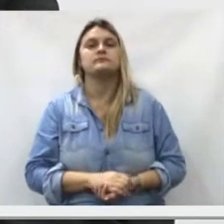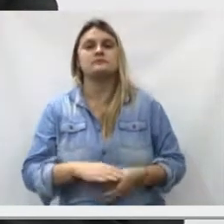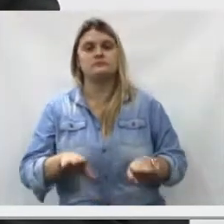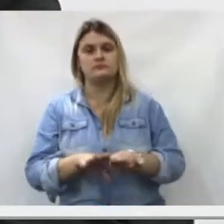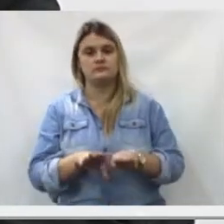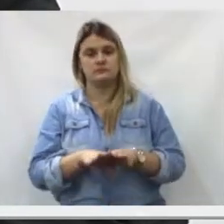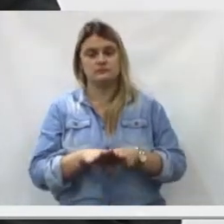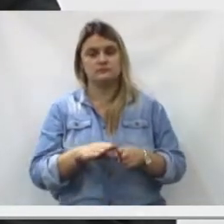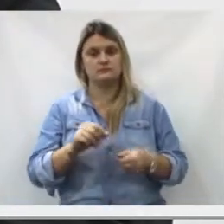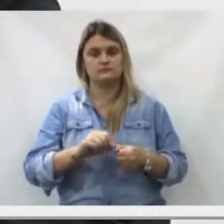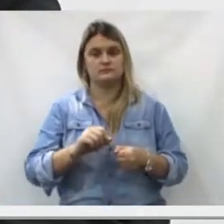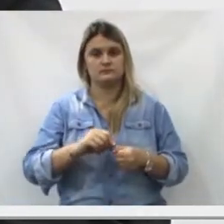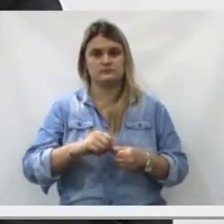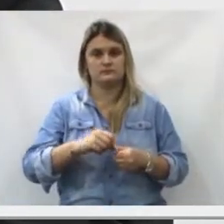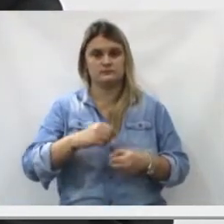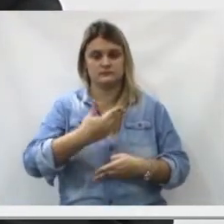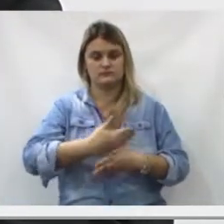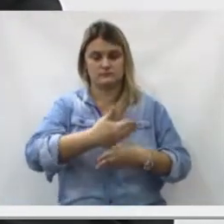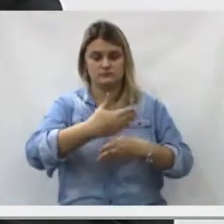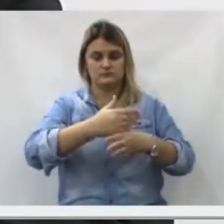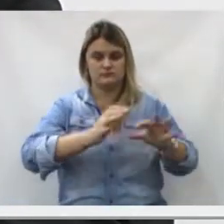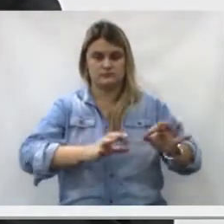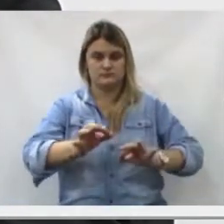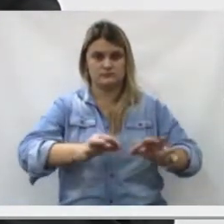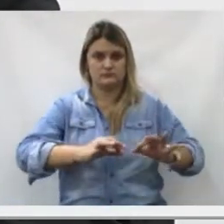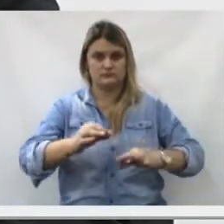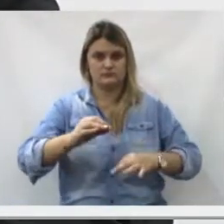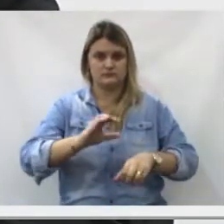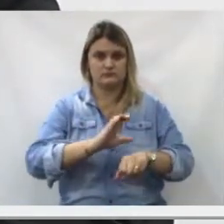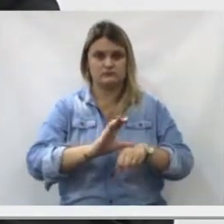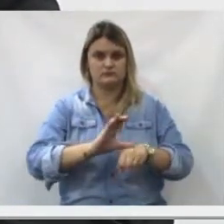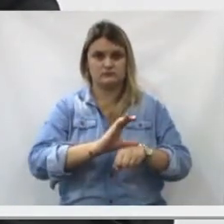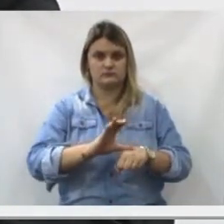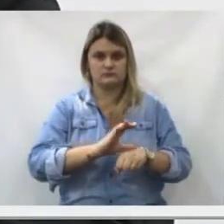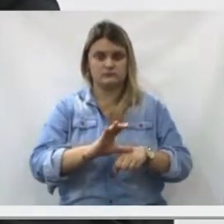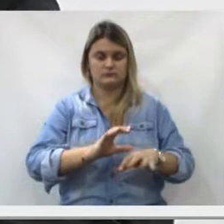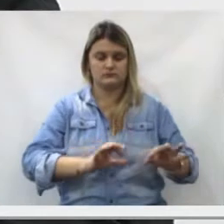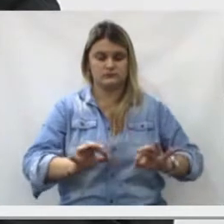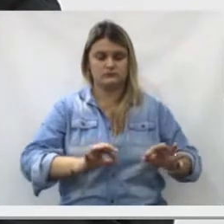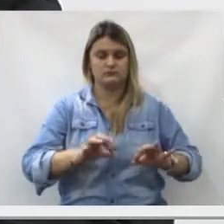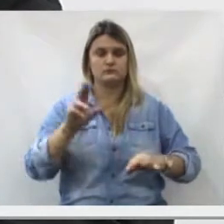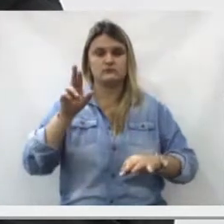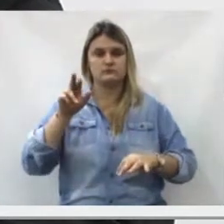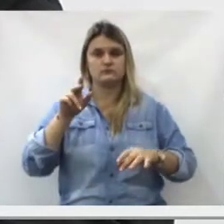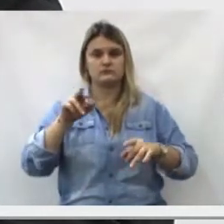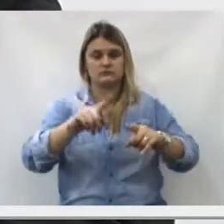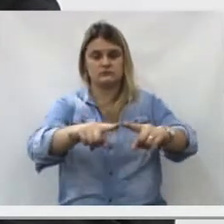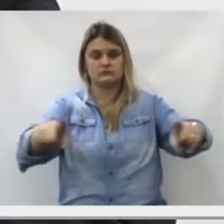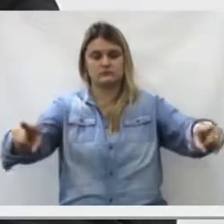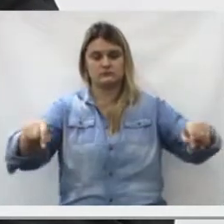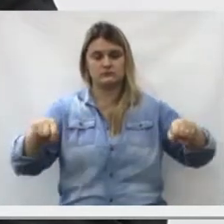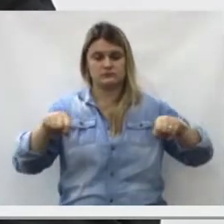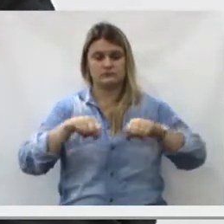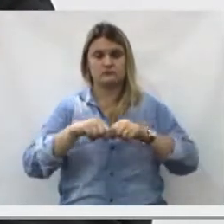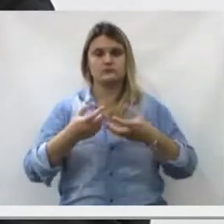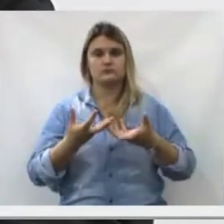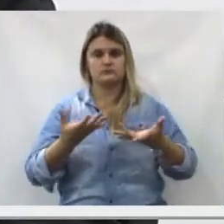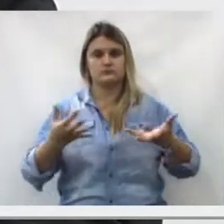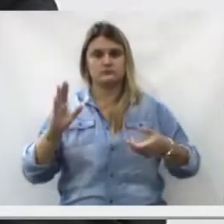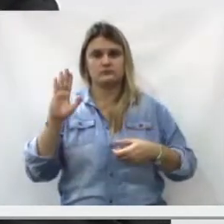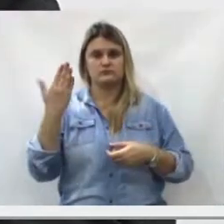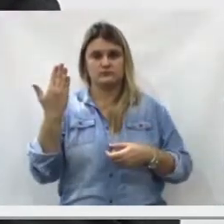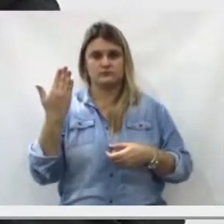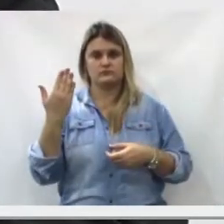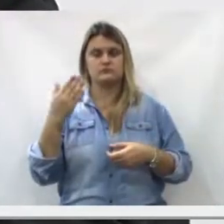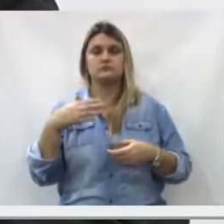construção dessas quadras e entrar com uma base de concreto no tamanho da quadra